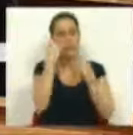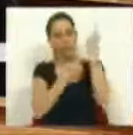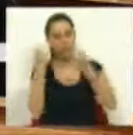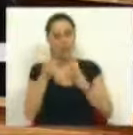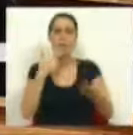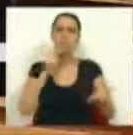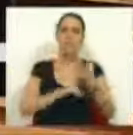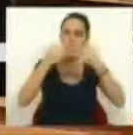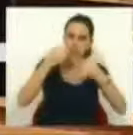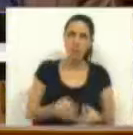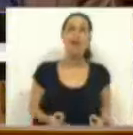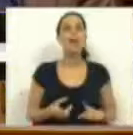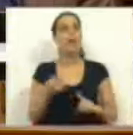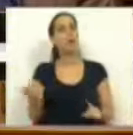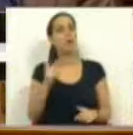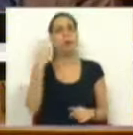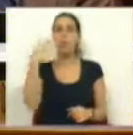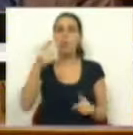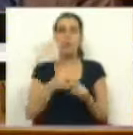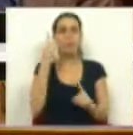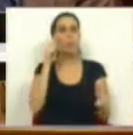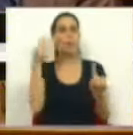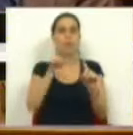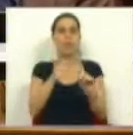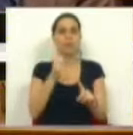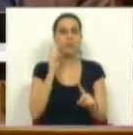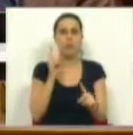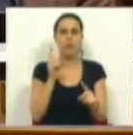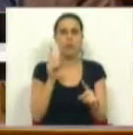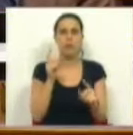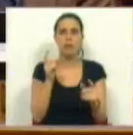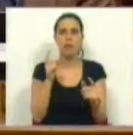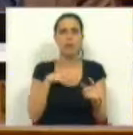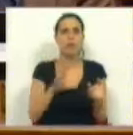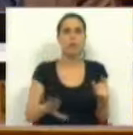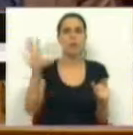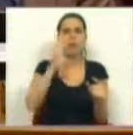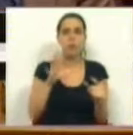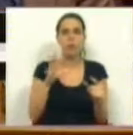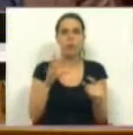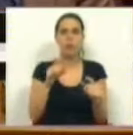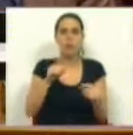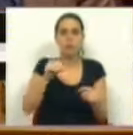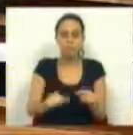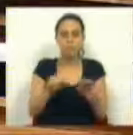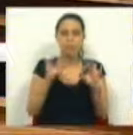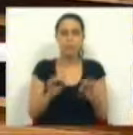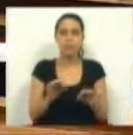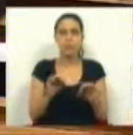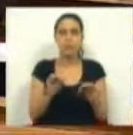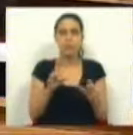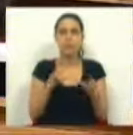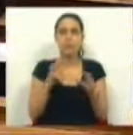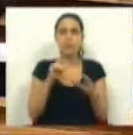qualquer possibilidade de uma reflexão séria, não unicamente numa perspectiva, nem é nacional,